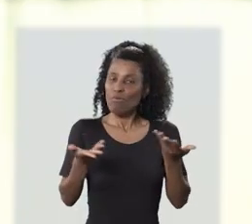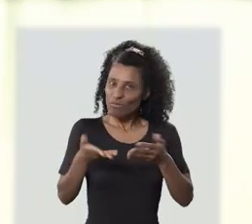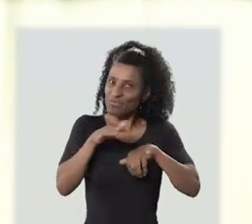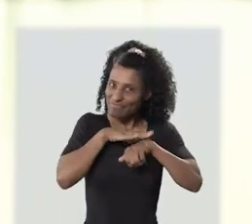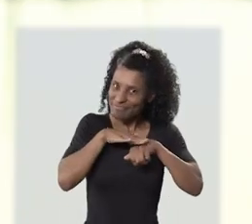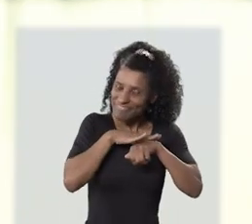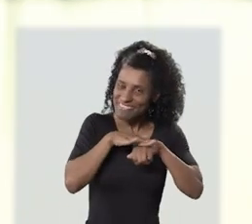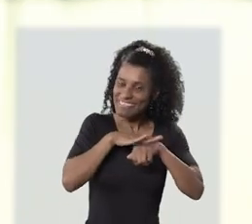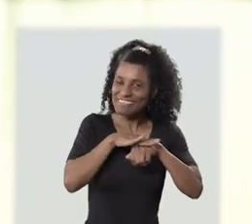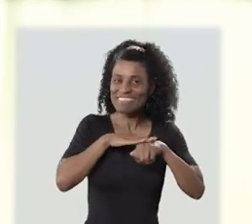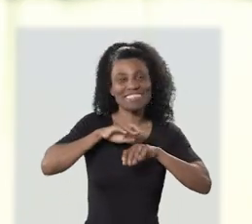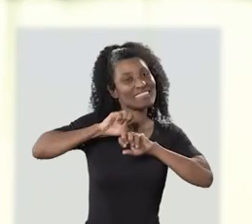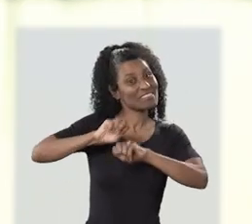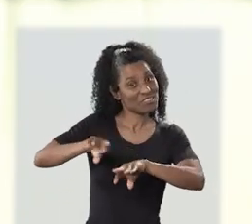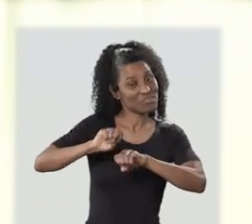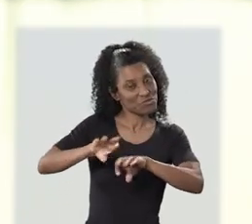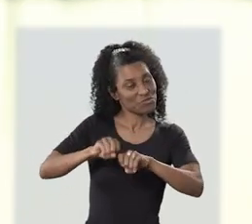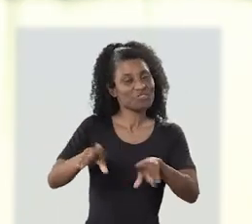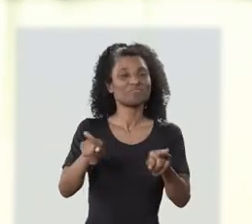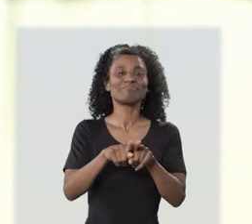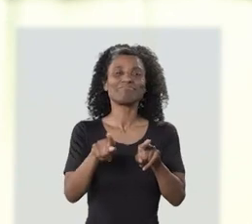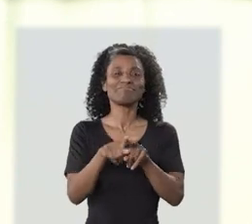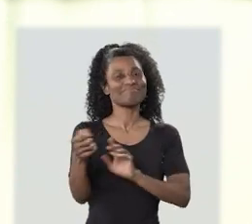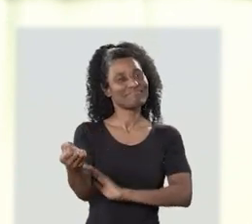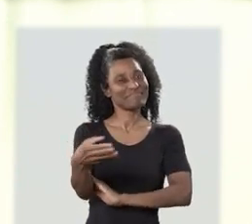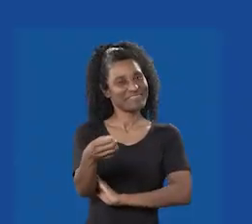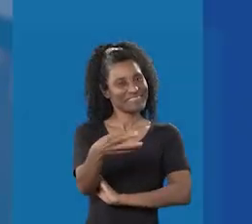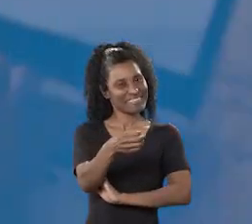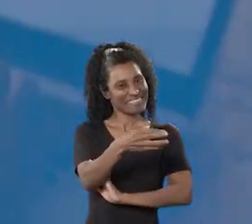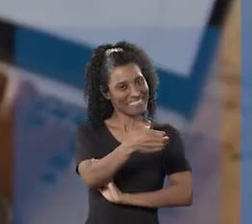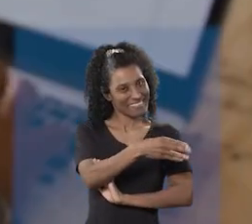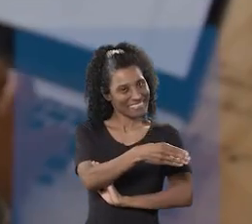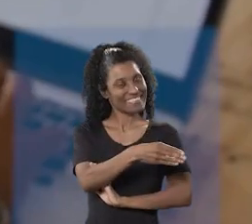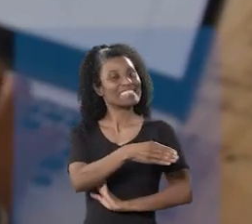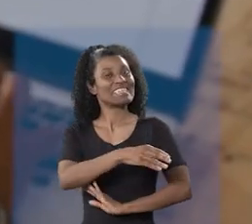hoje vamos falar de educação e inovação.